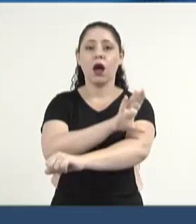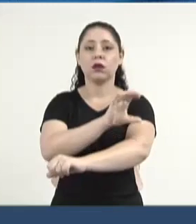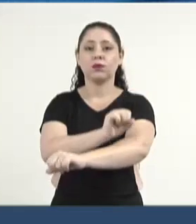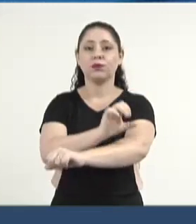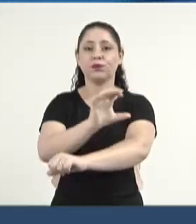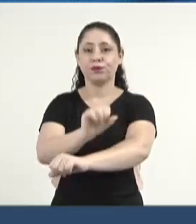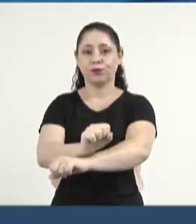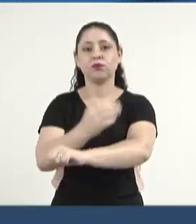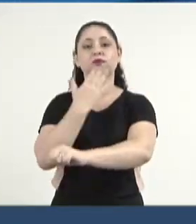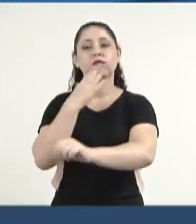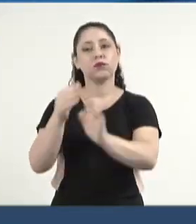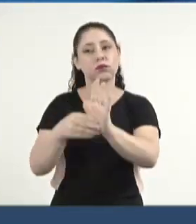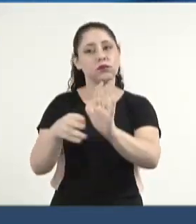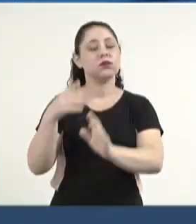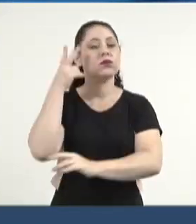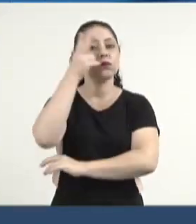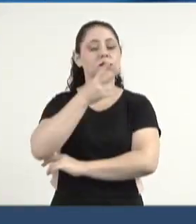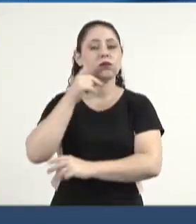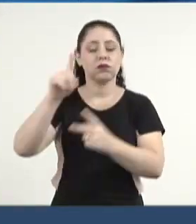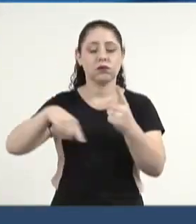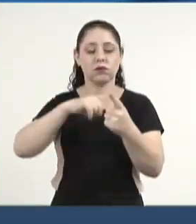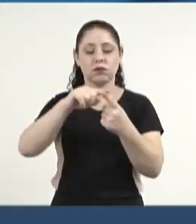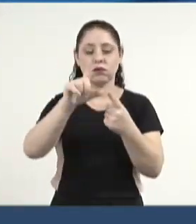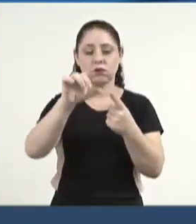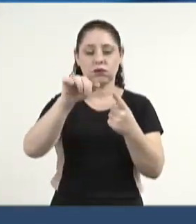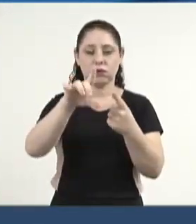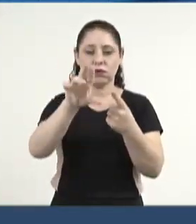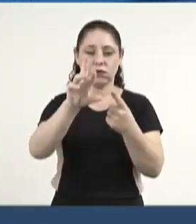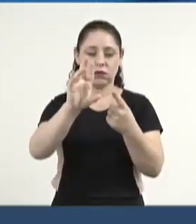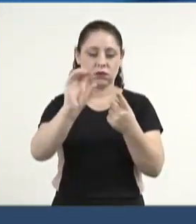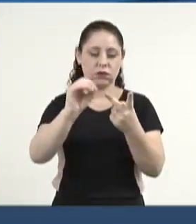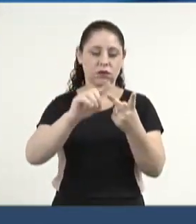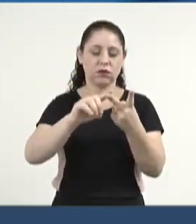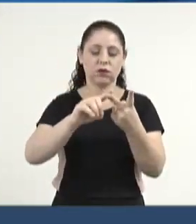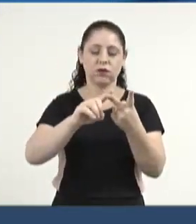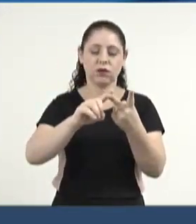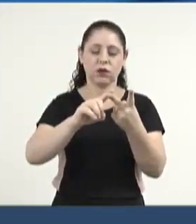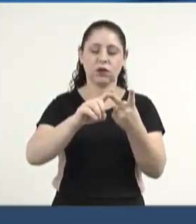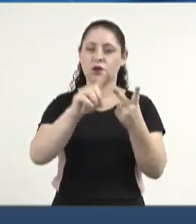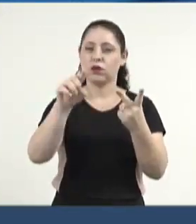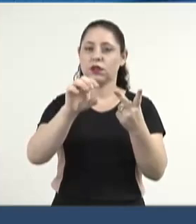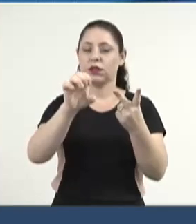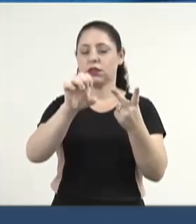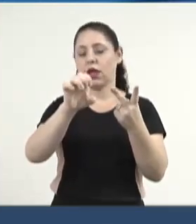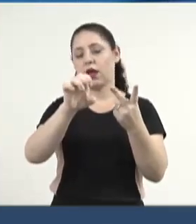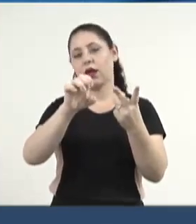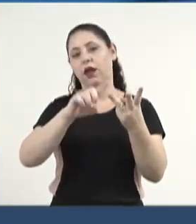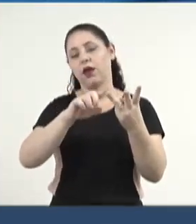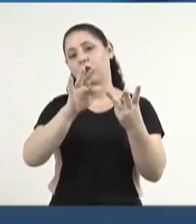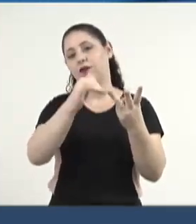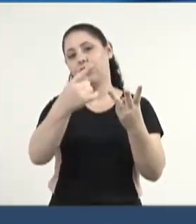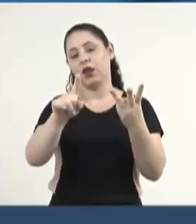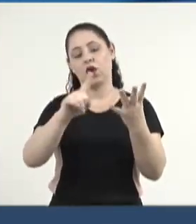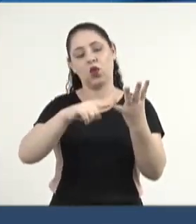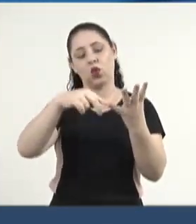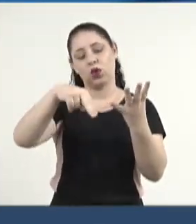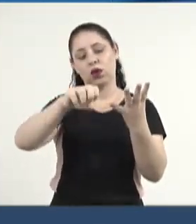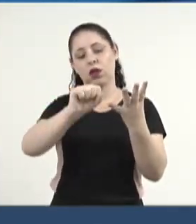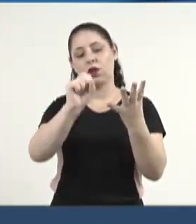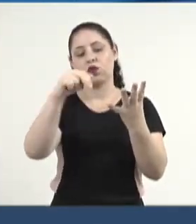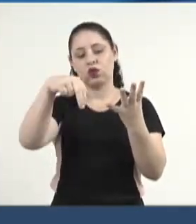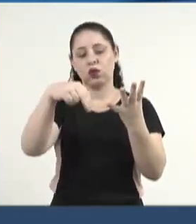Esta é indicação dos vereadores Leandro, Zé Divino, Fião, Nelson, lá do município de